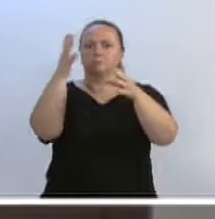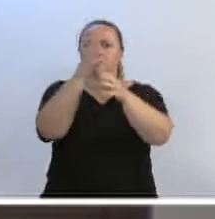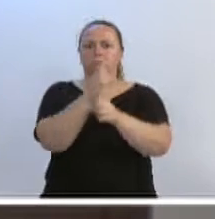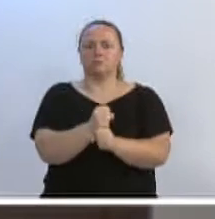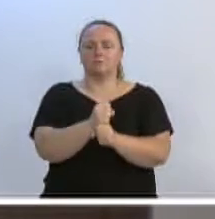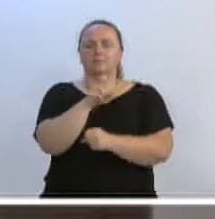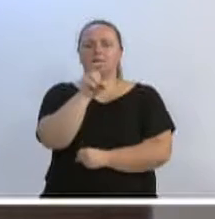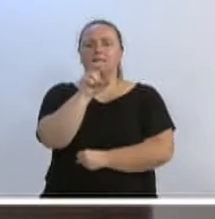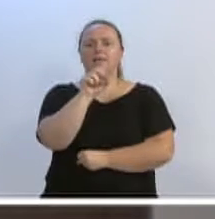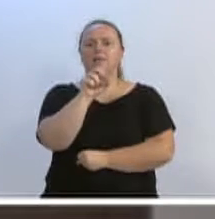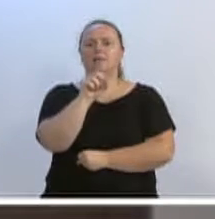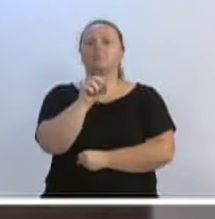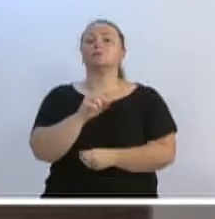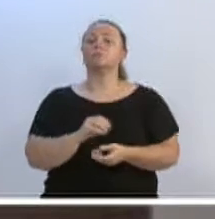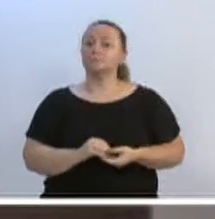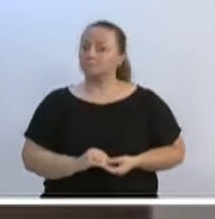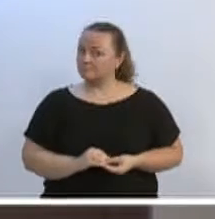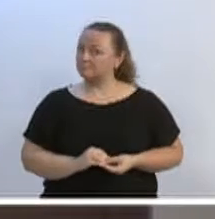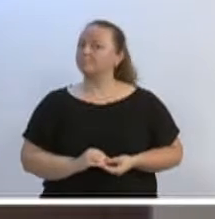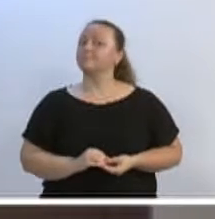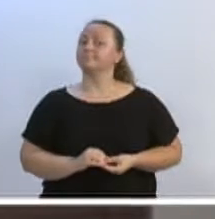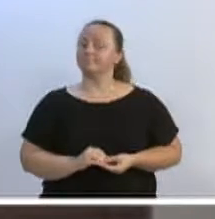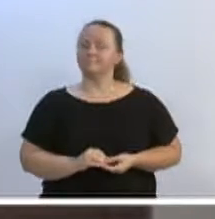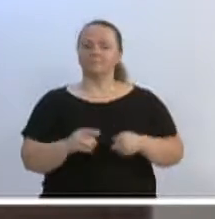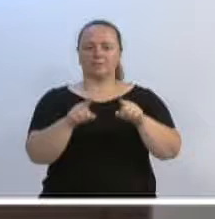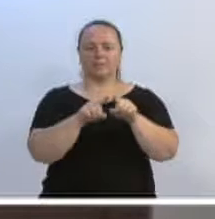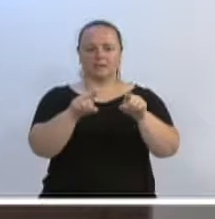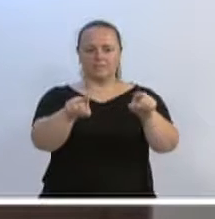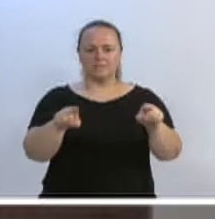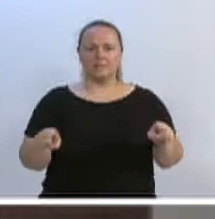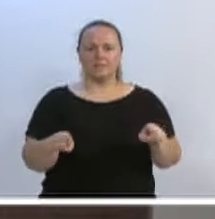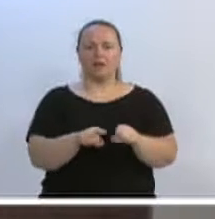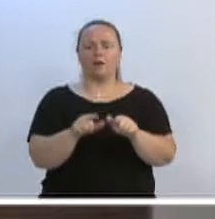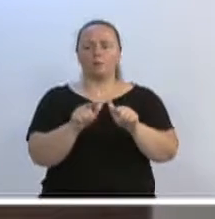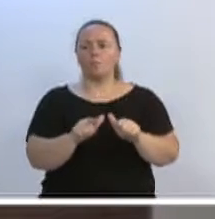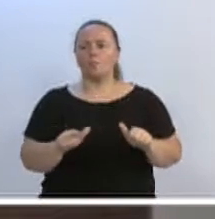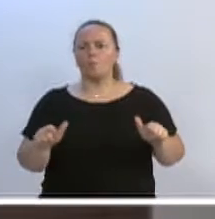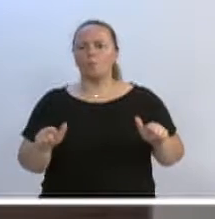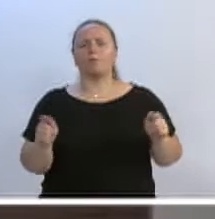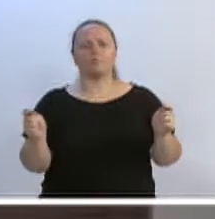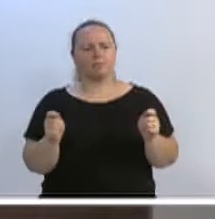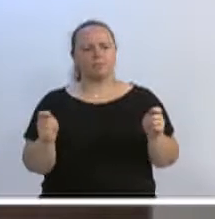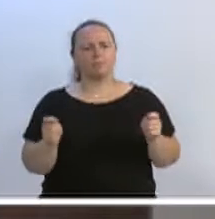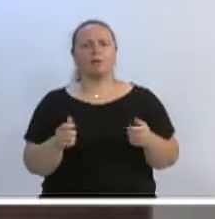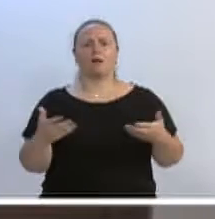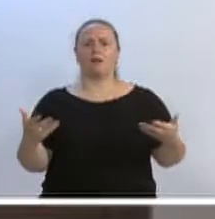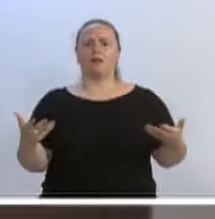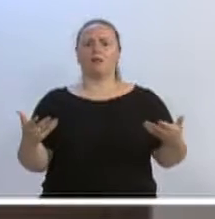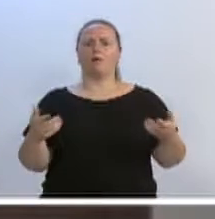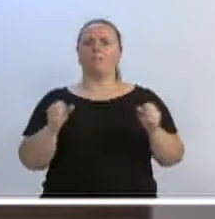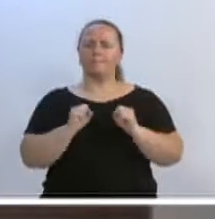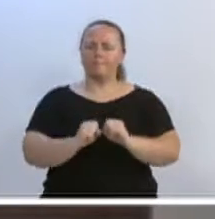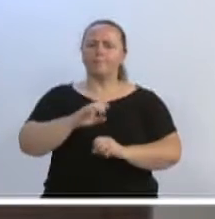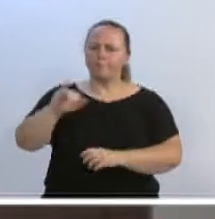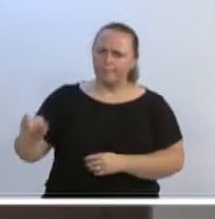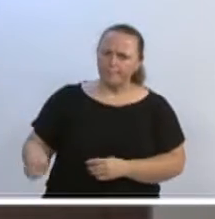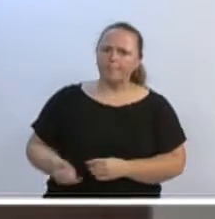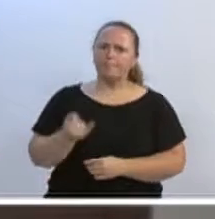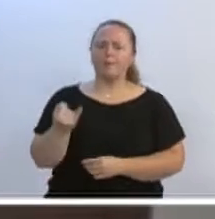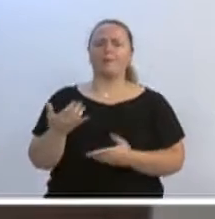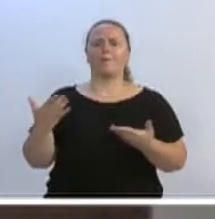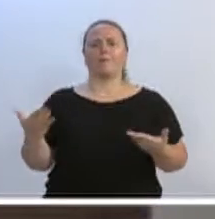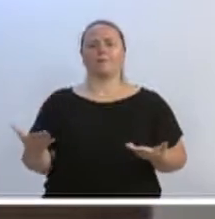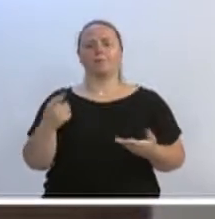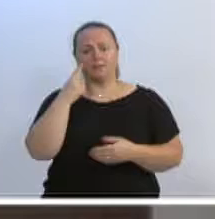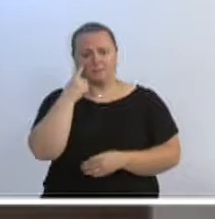vagas que serão agora ocupadas de salas que estão ociosas, quer queira ou não, tem capacidade ociosa nas salas. Então, vamos ocupar para